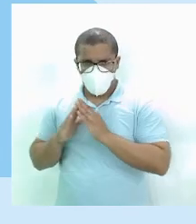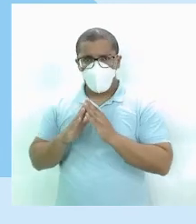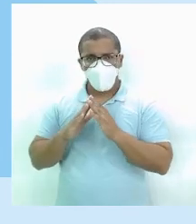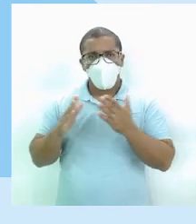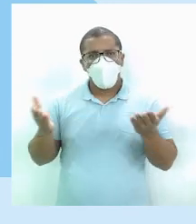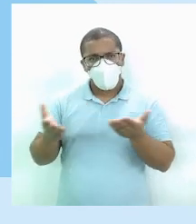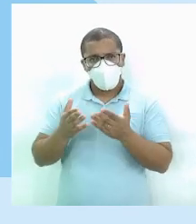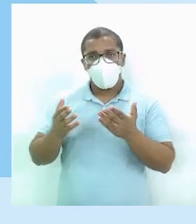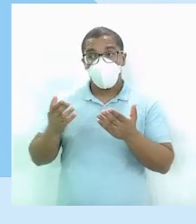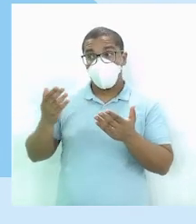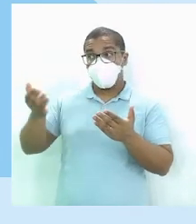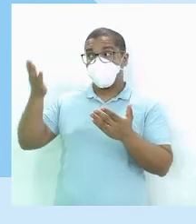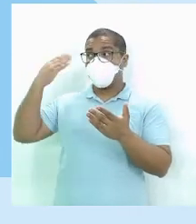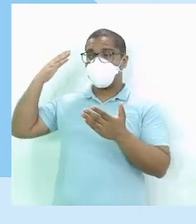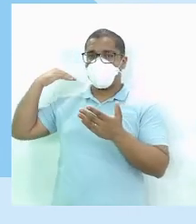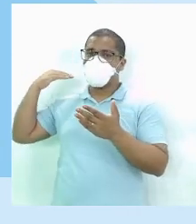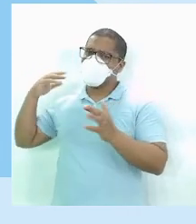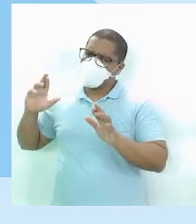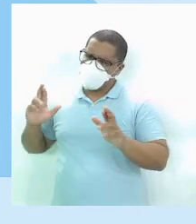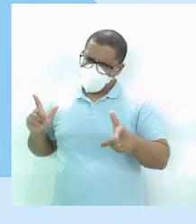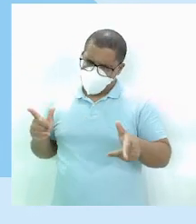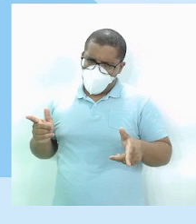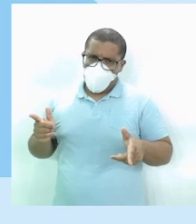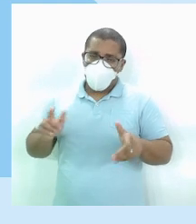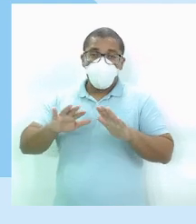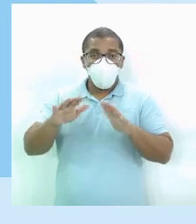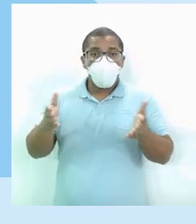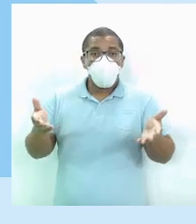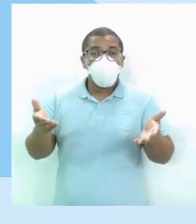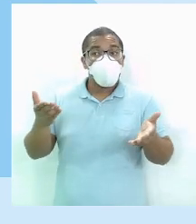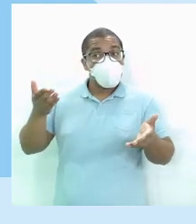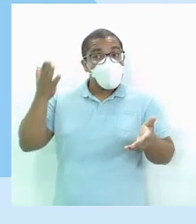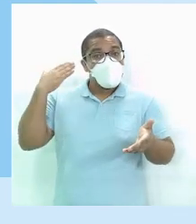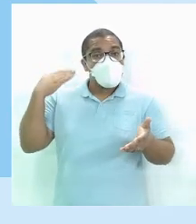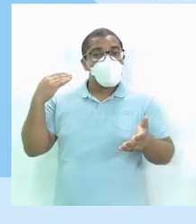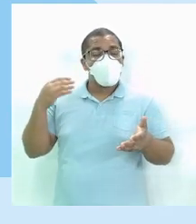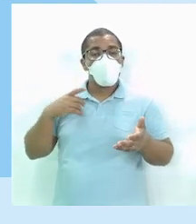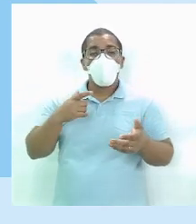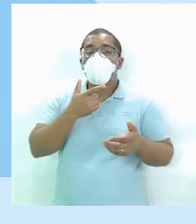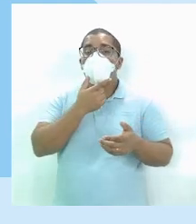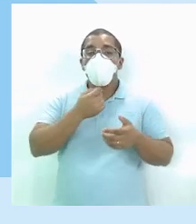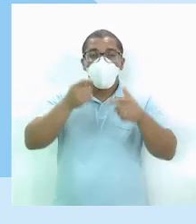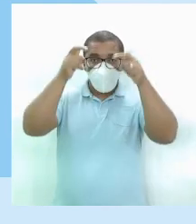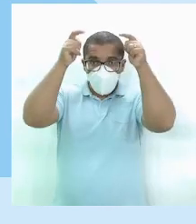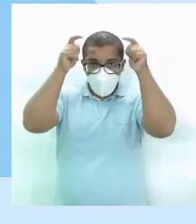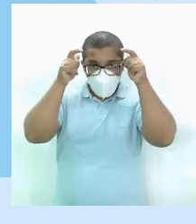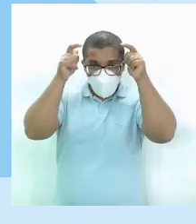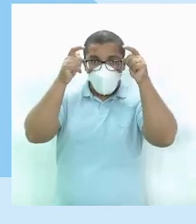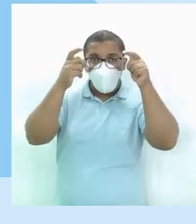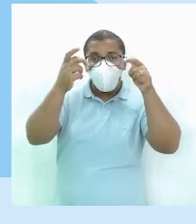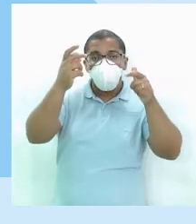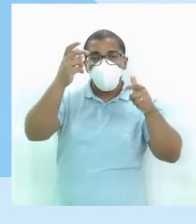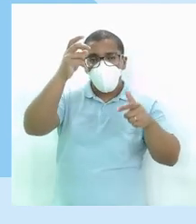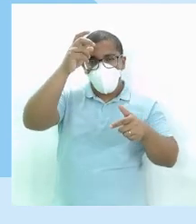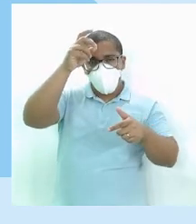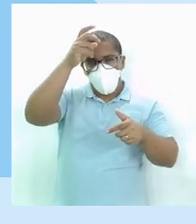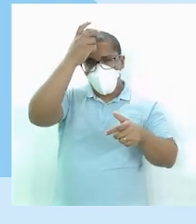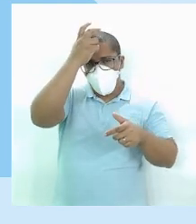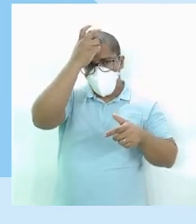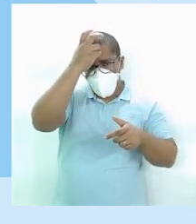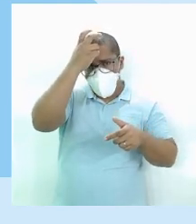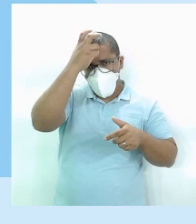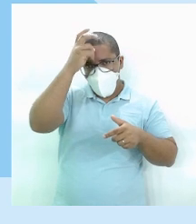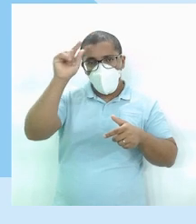Tá totalmente diferente desse período aí Mas na época o faraó nomeava pessoas pra irem com os